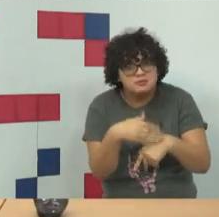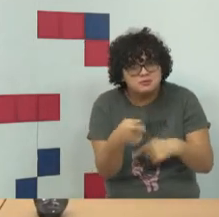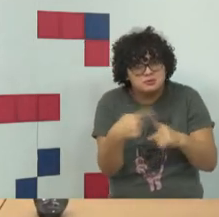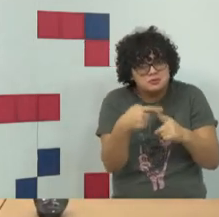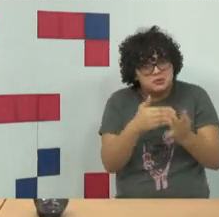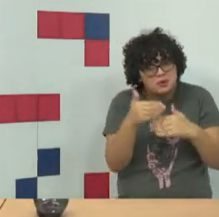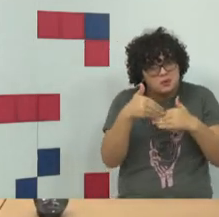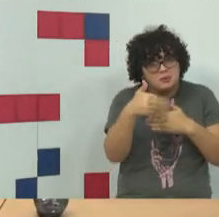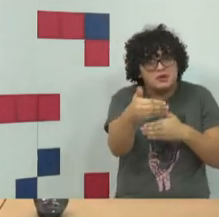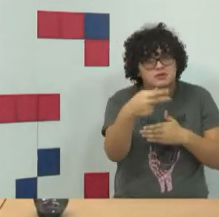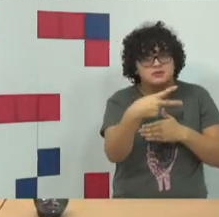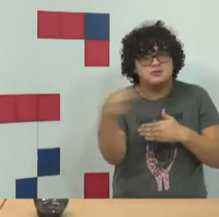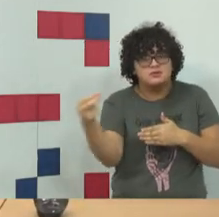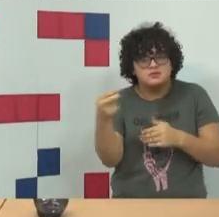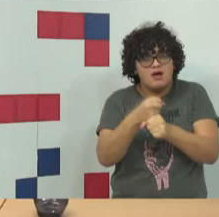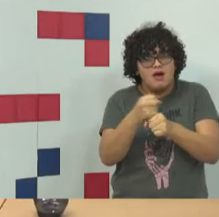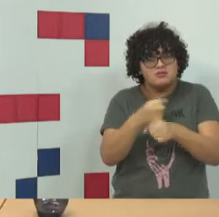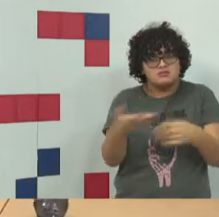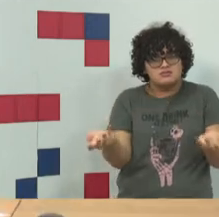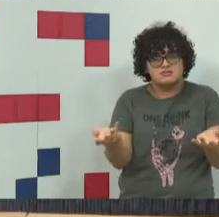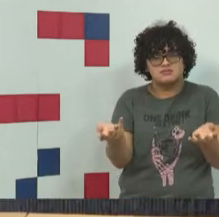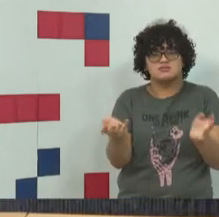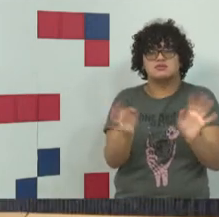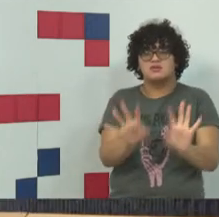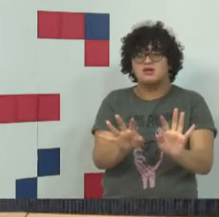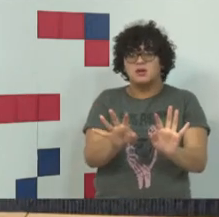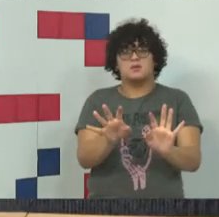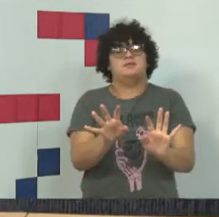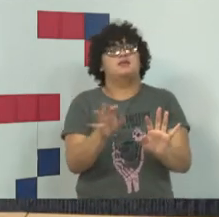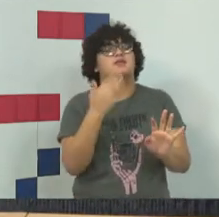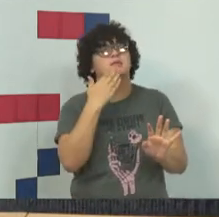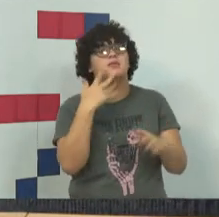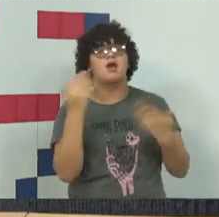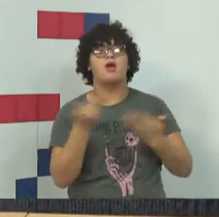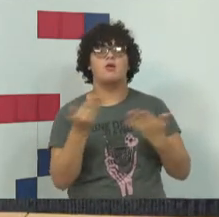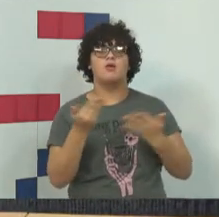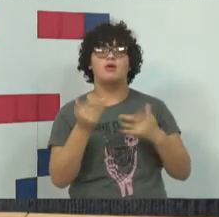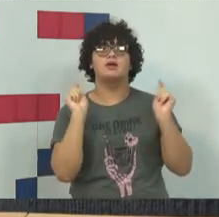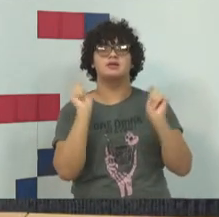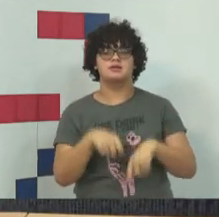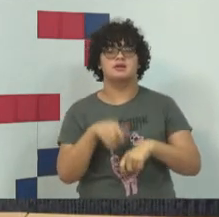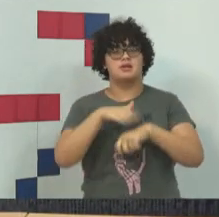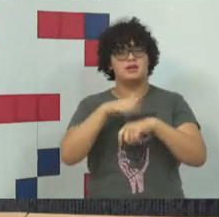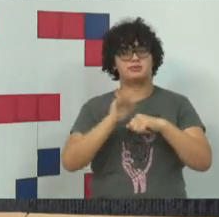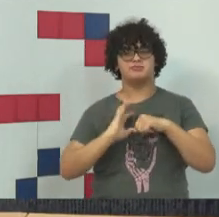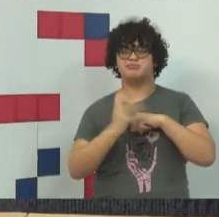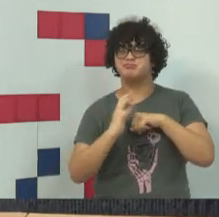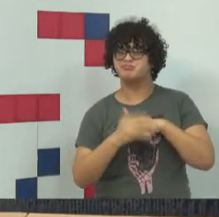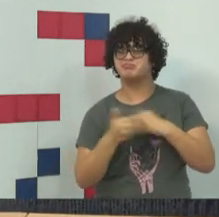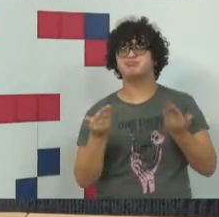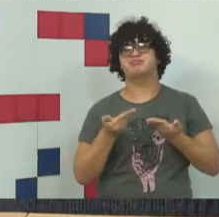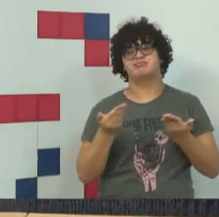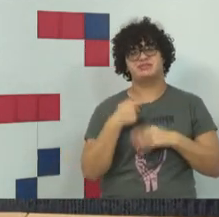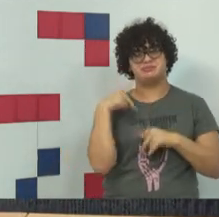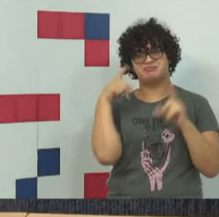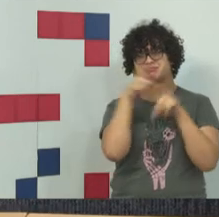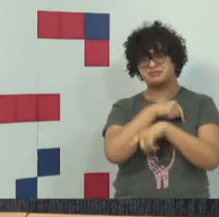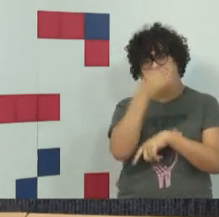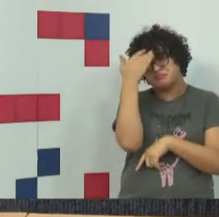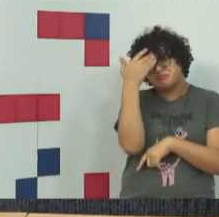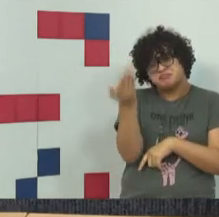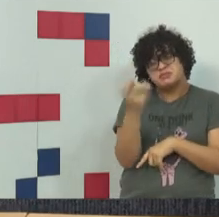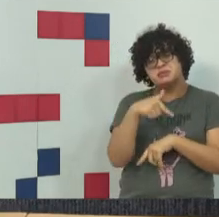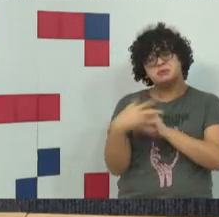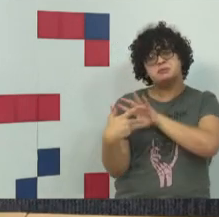Essa revolução que permite hoje, em tempos de pandemia, que o